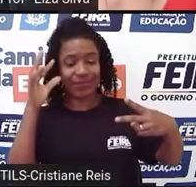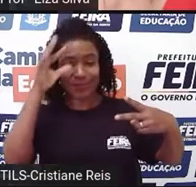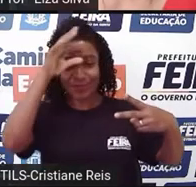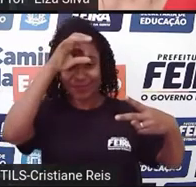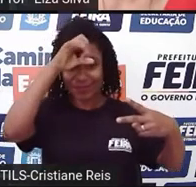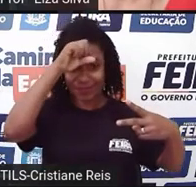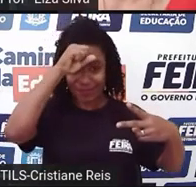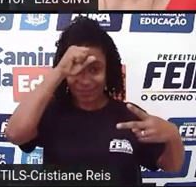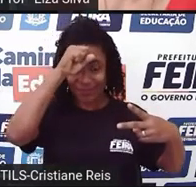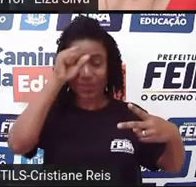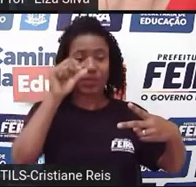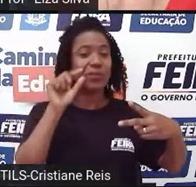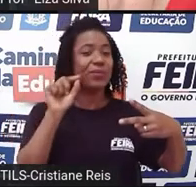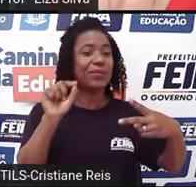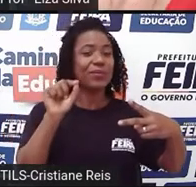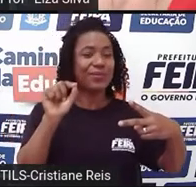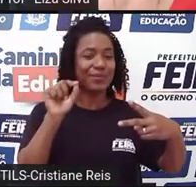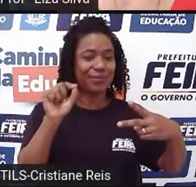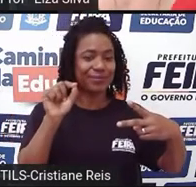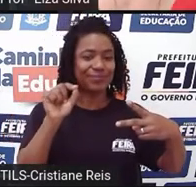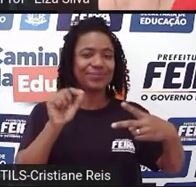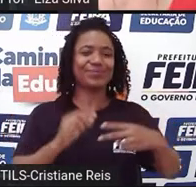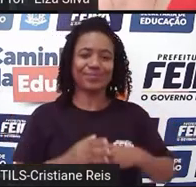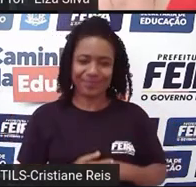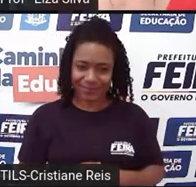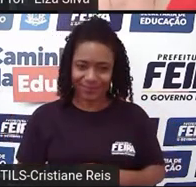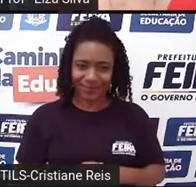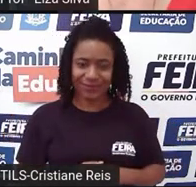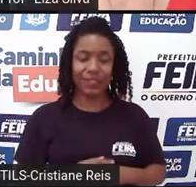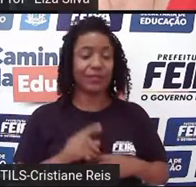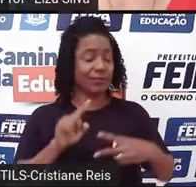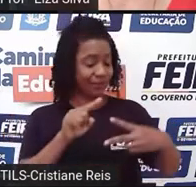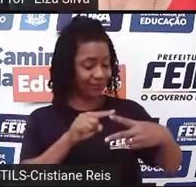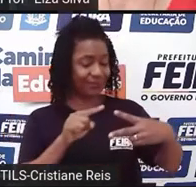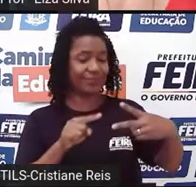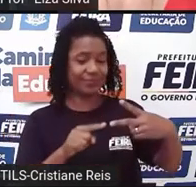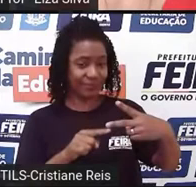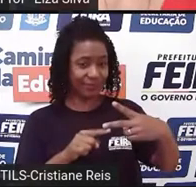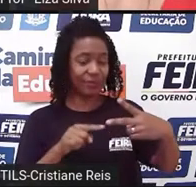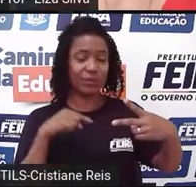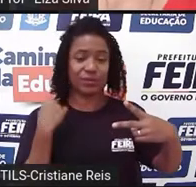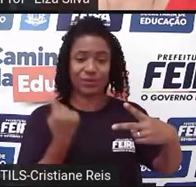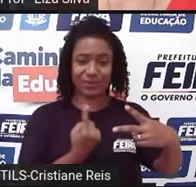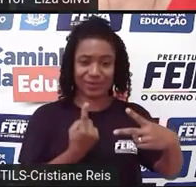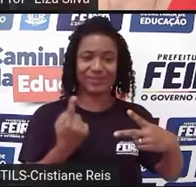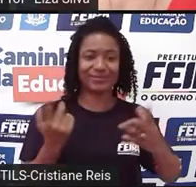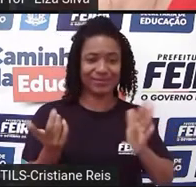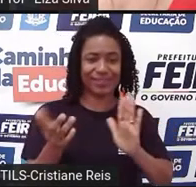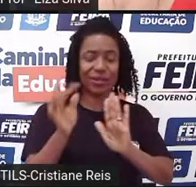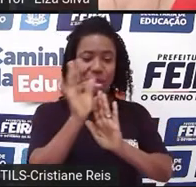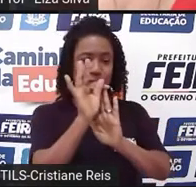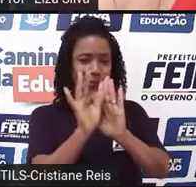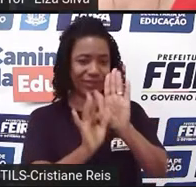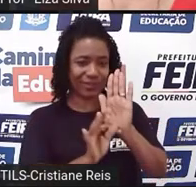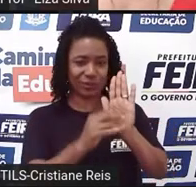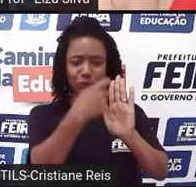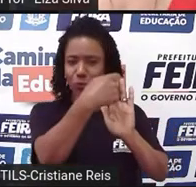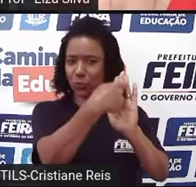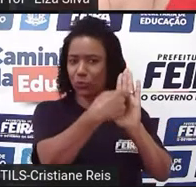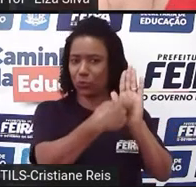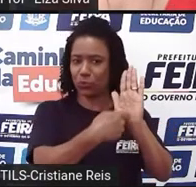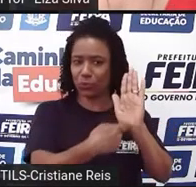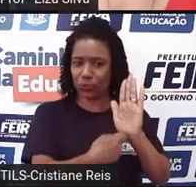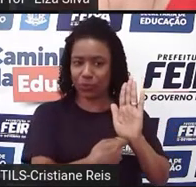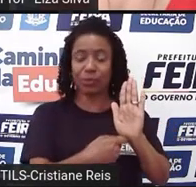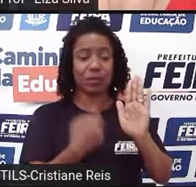ser o foco de nossa aula? Nós vamos construir textos escritos de cunho narrativo,